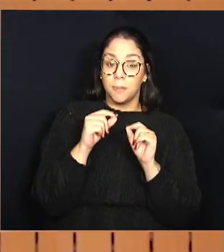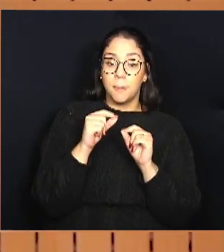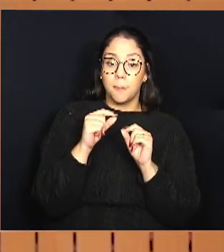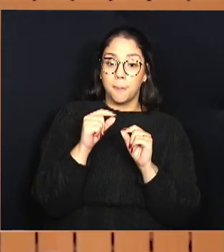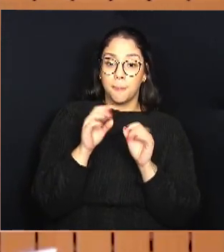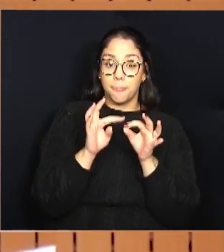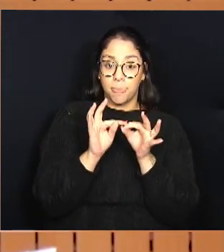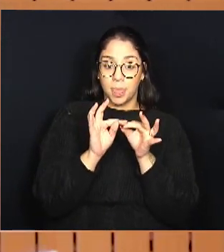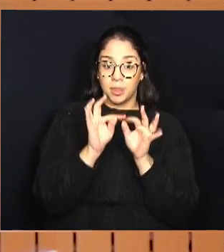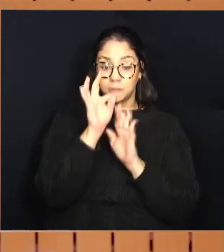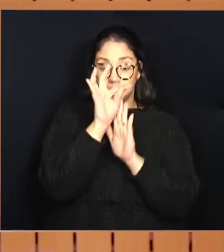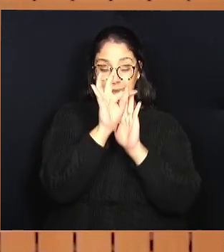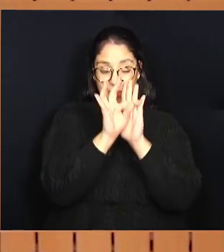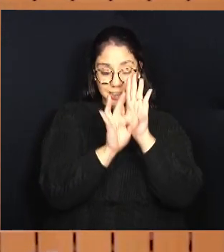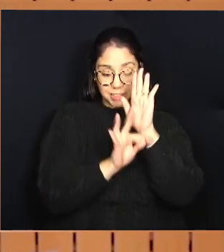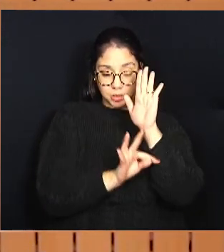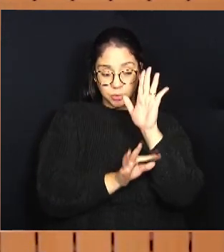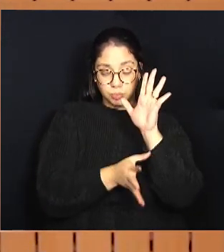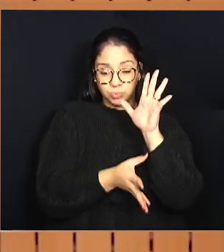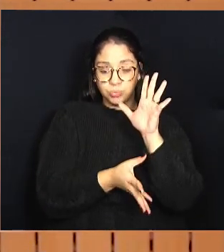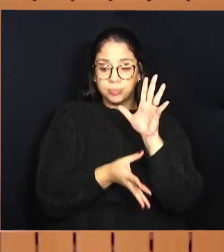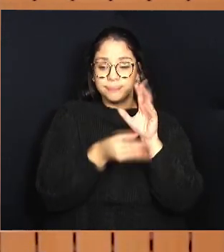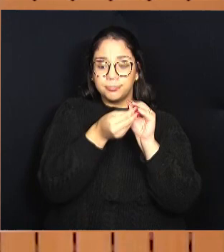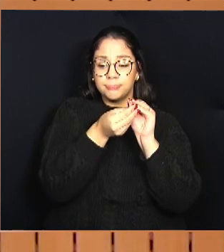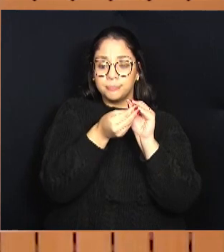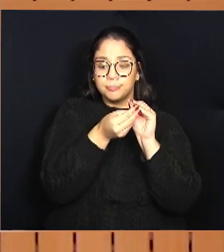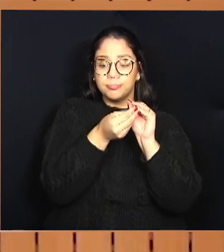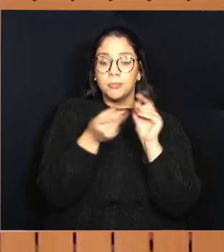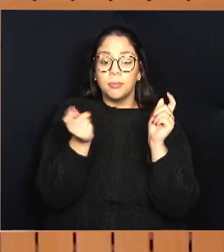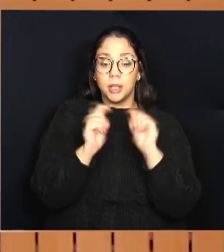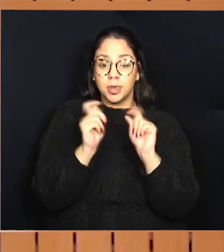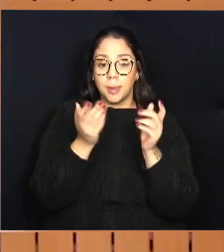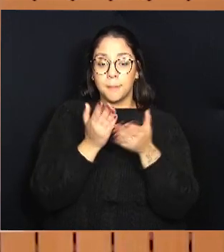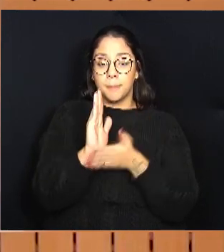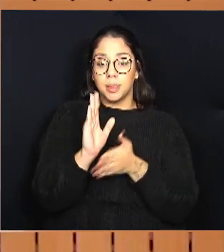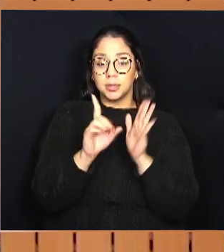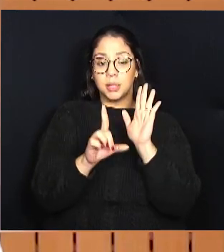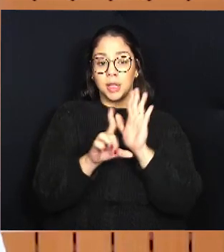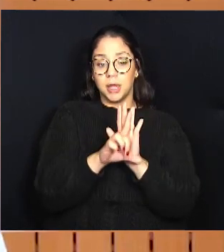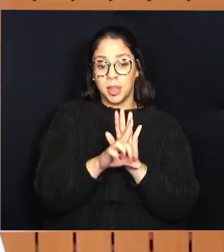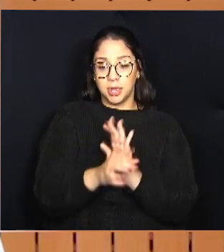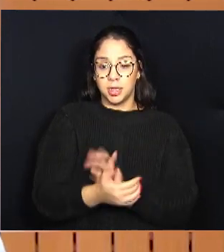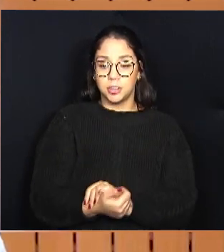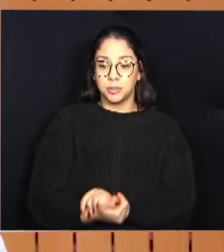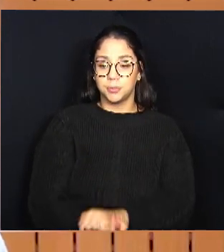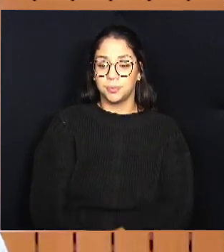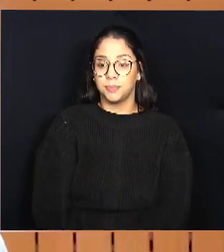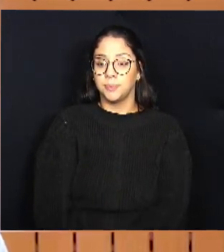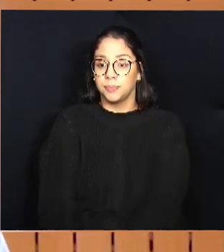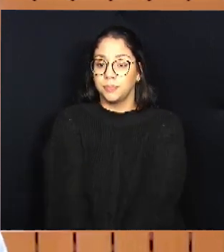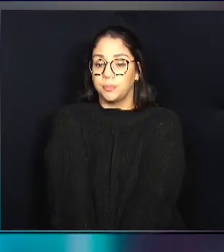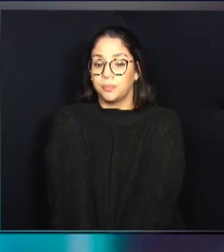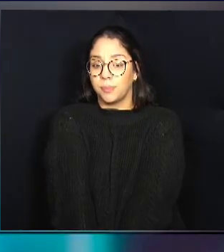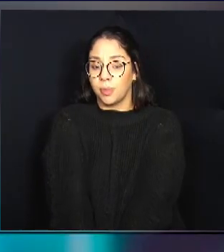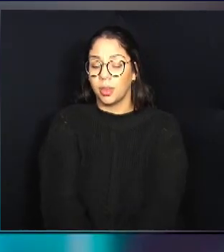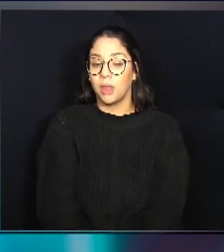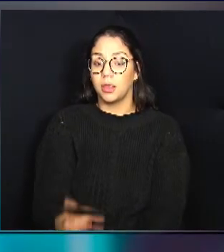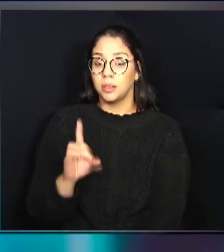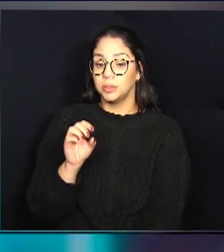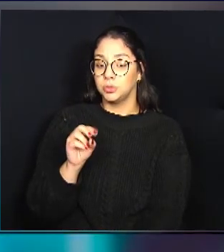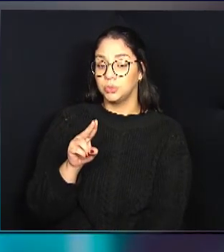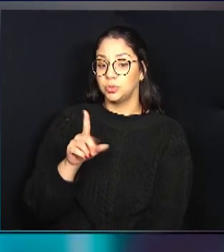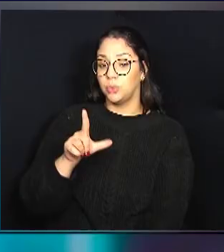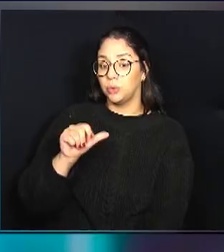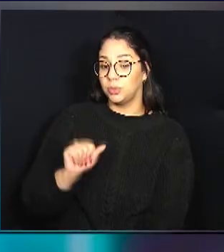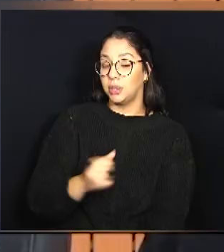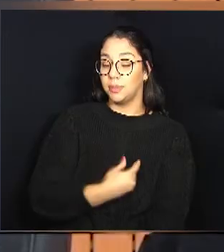acabamos reduzindo, vamos dizer assim, o escopo do Congresso, do projeto, para que ele pudesse passar pela legalidade. A presença